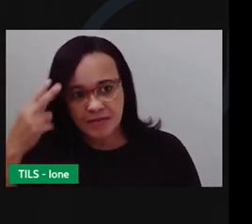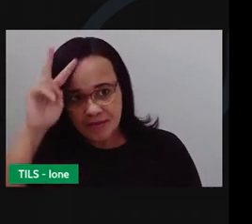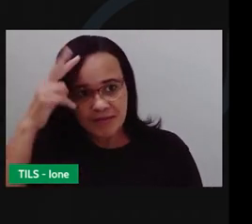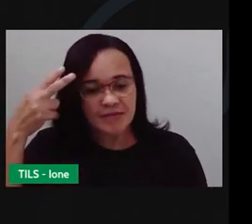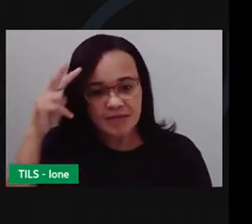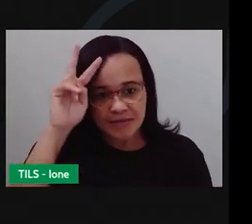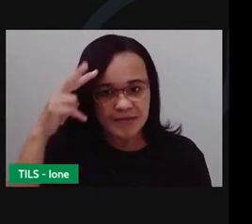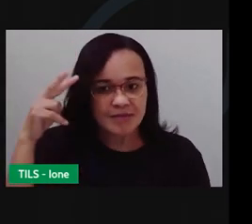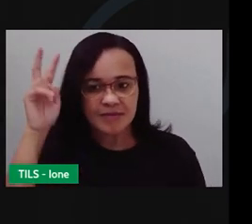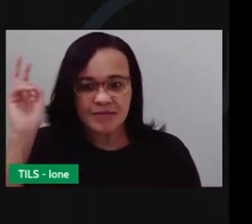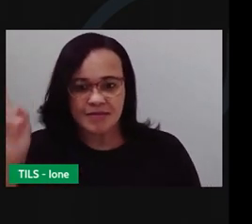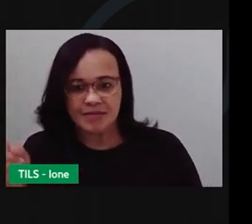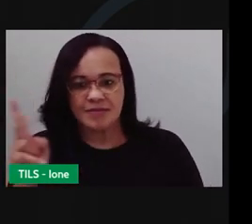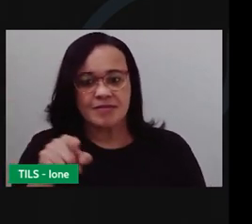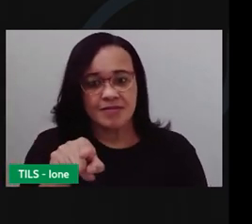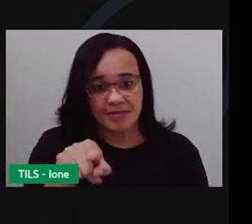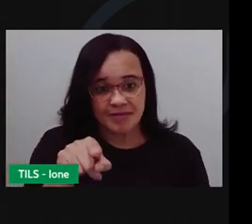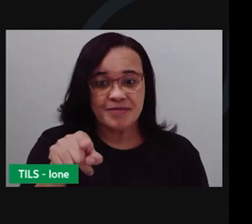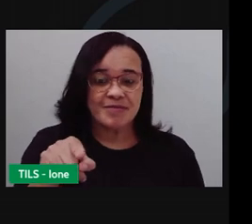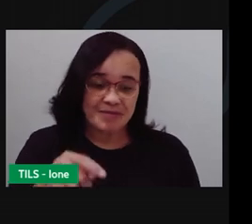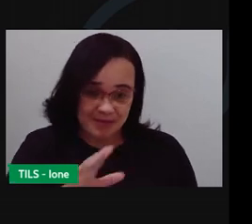do desassistido.